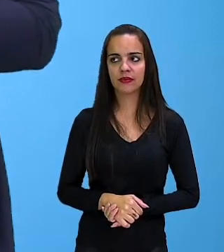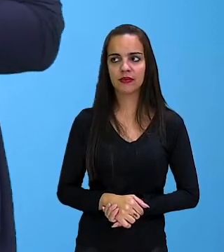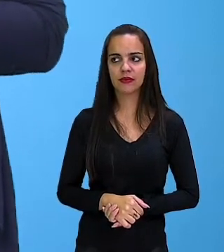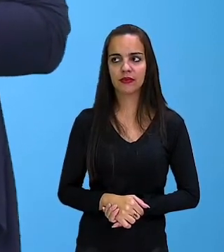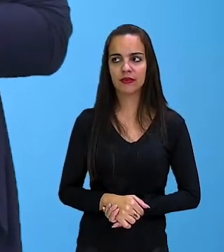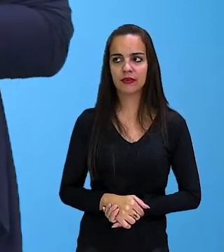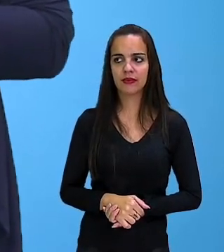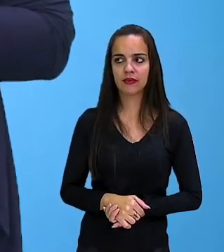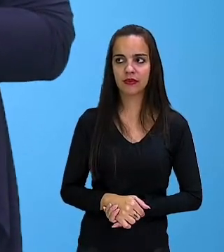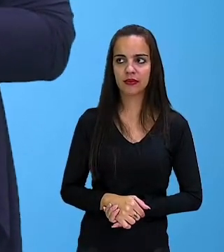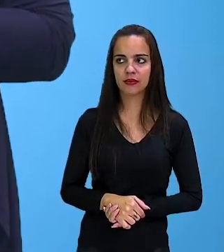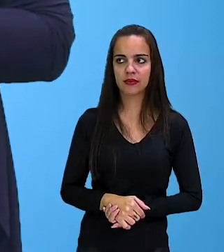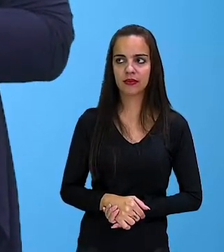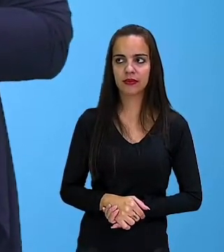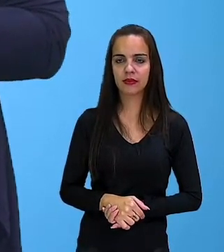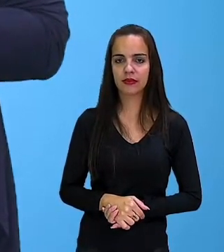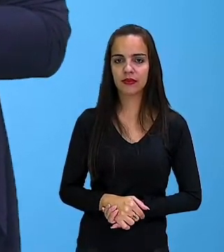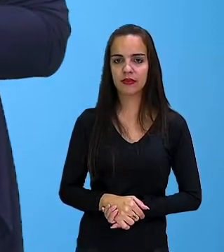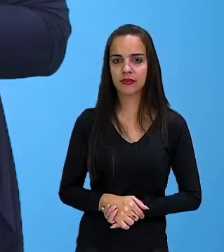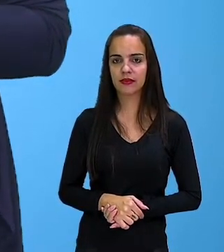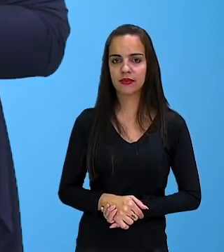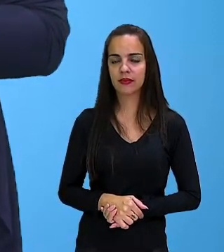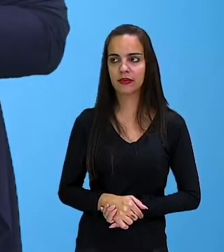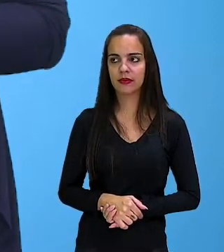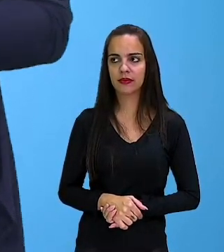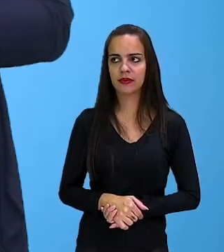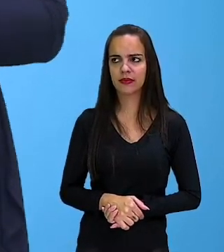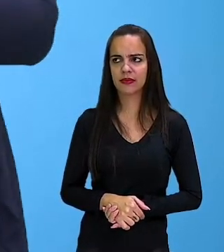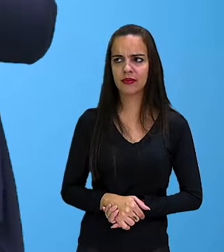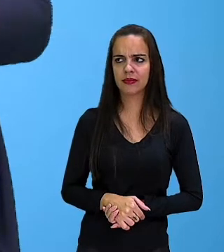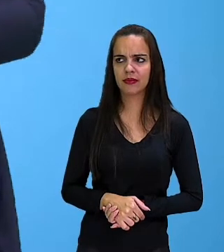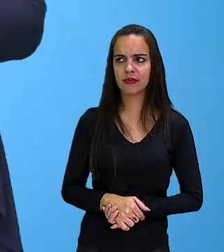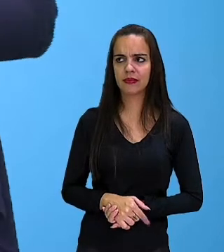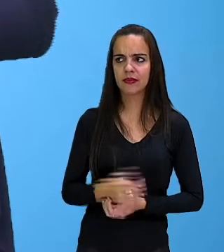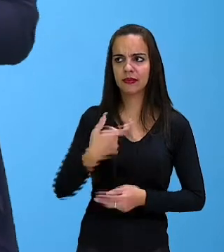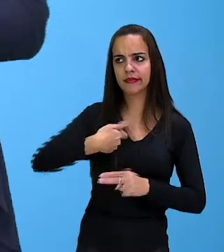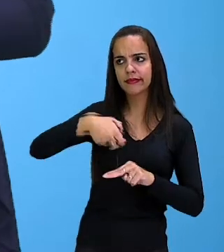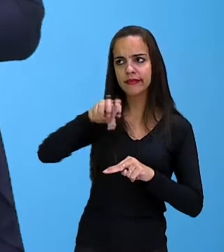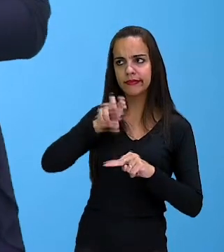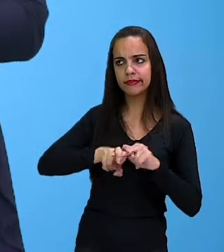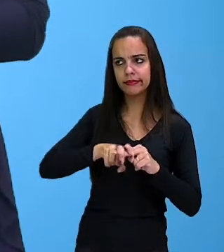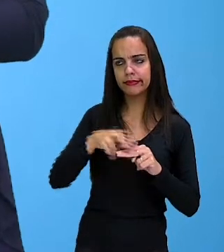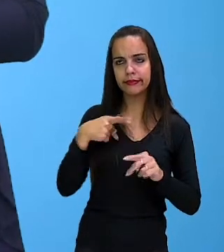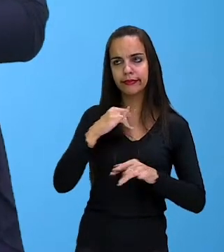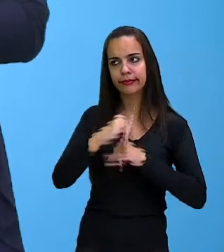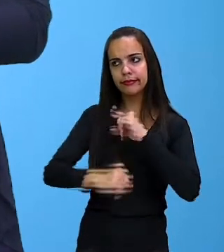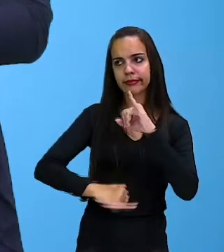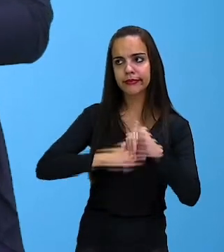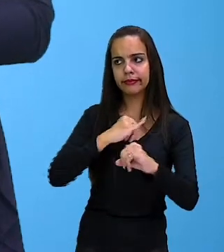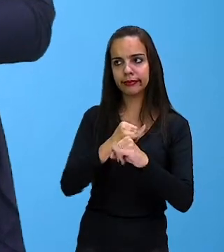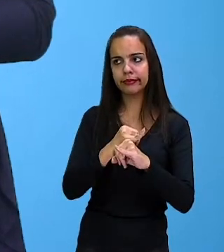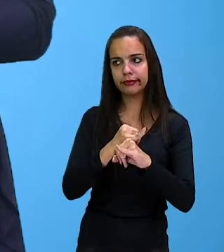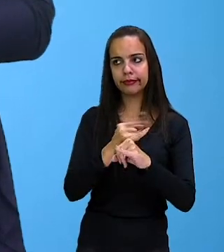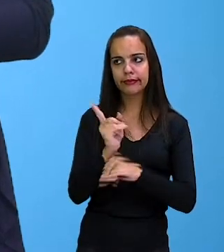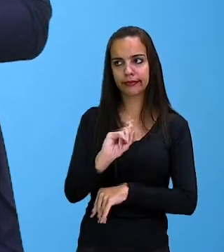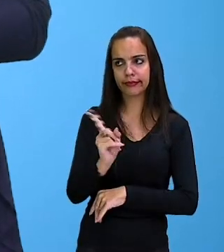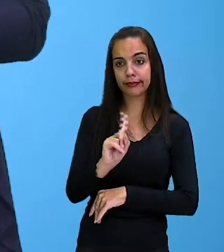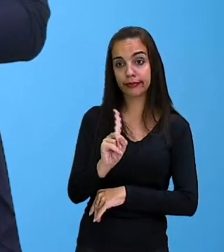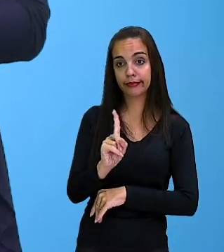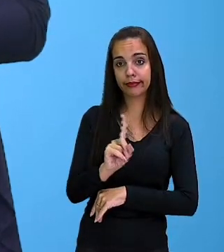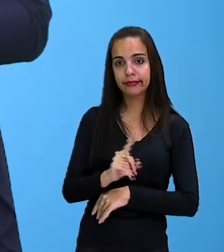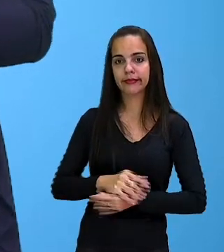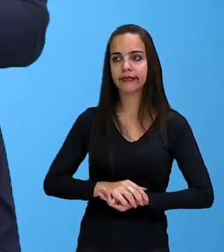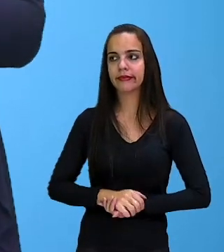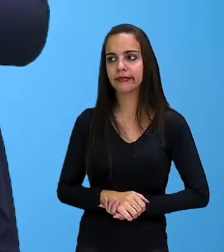so it must be true. Se está na internet, então deveria ser